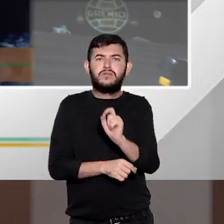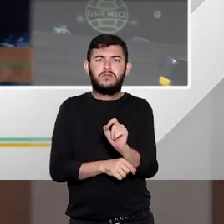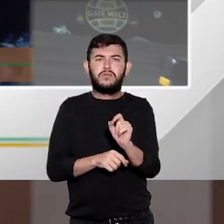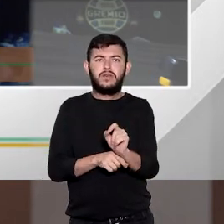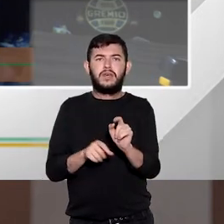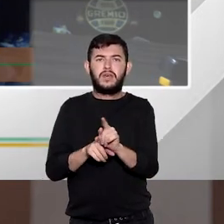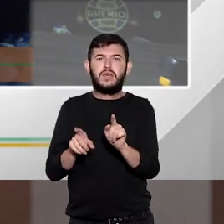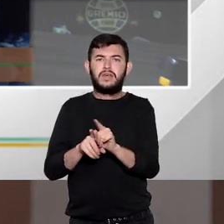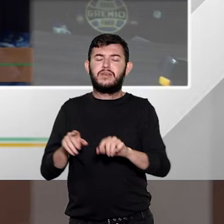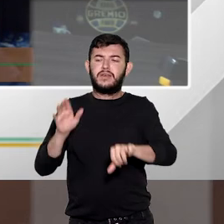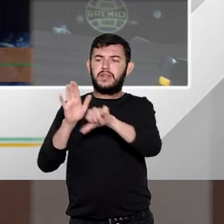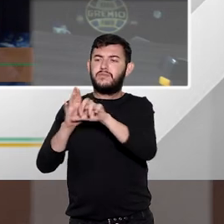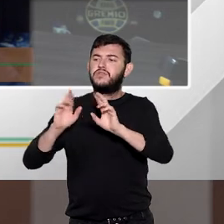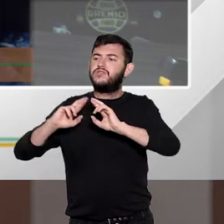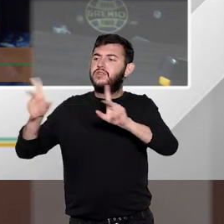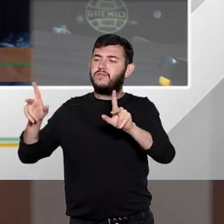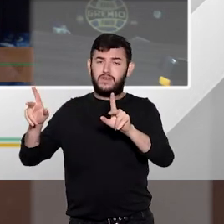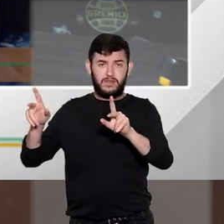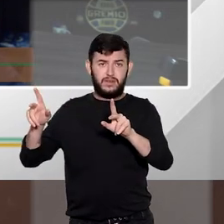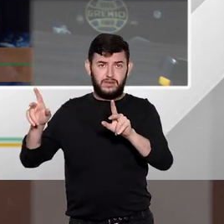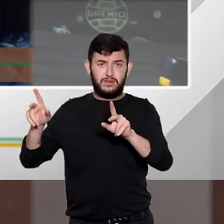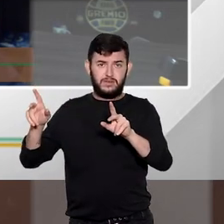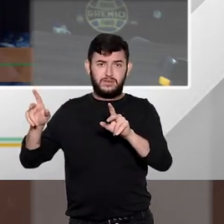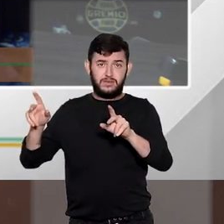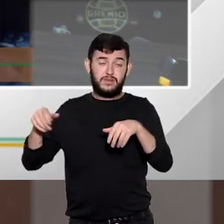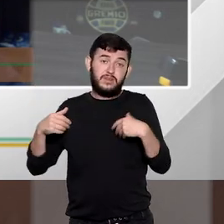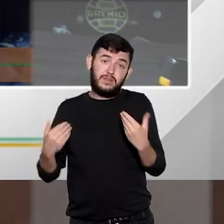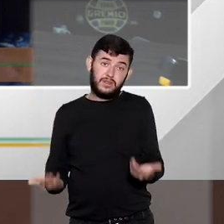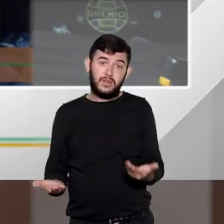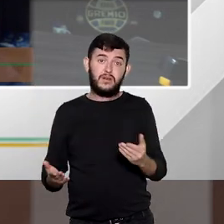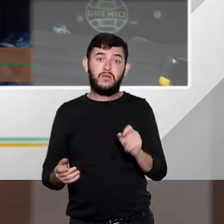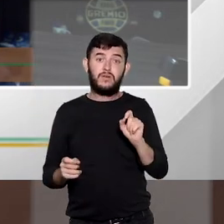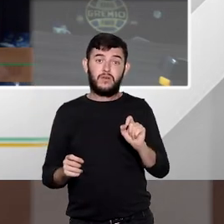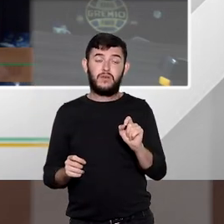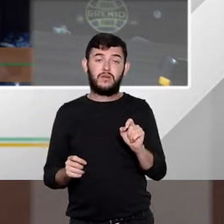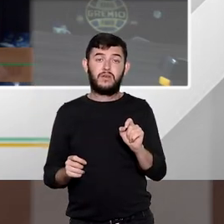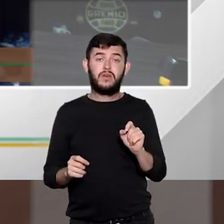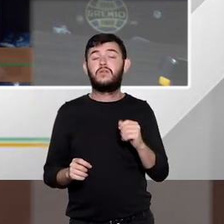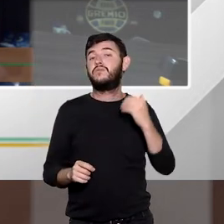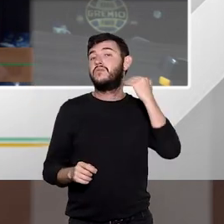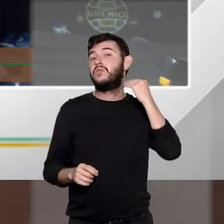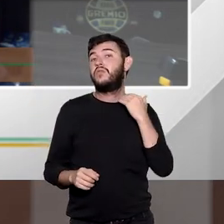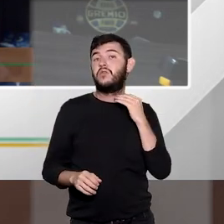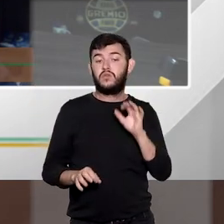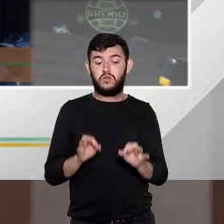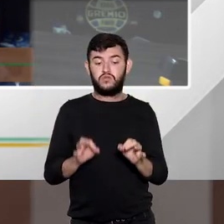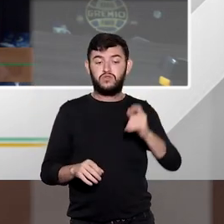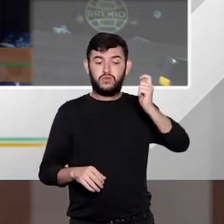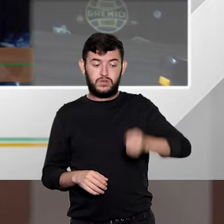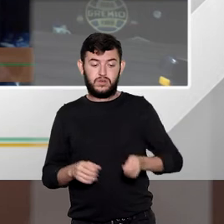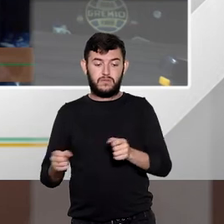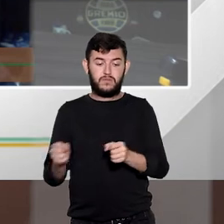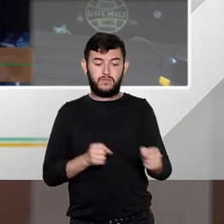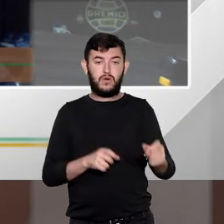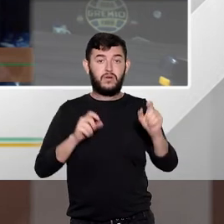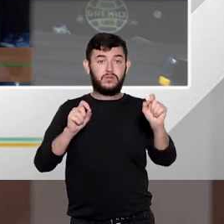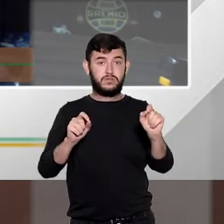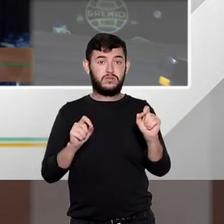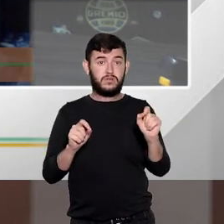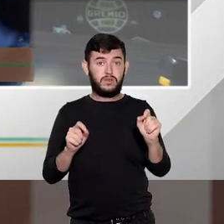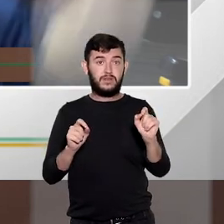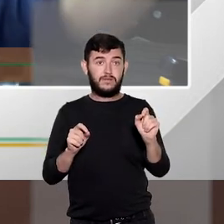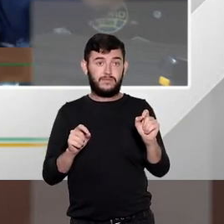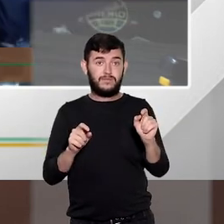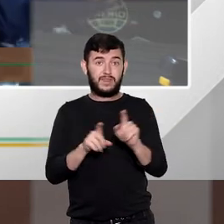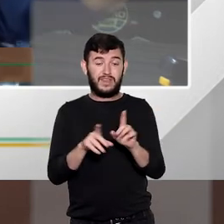e as e for socialmente recomendável o juiz pode substituir a pena privativa de liberdade por restritiva